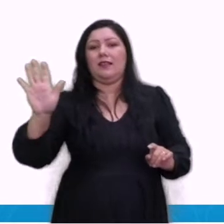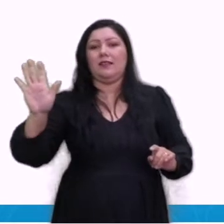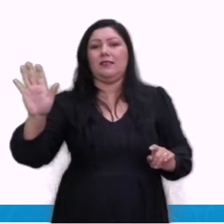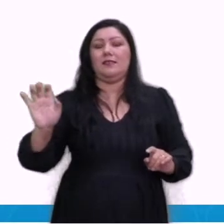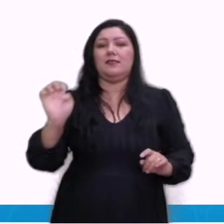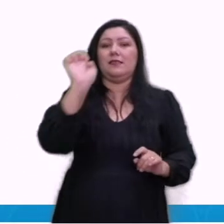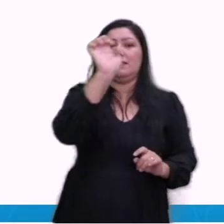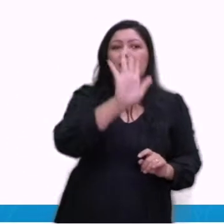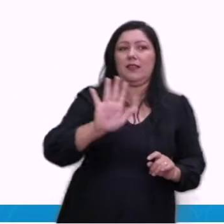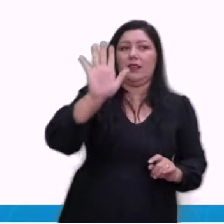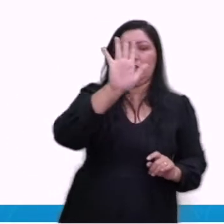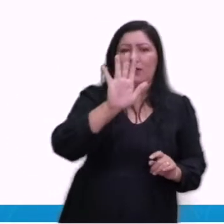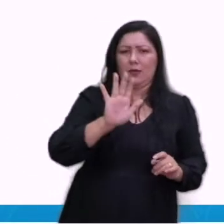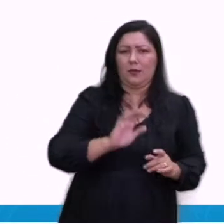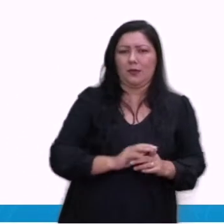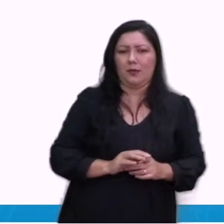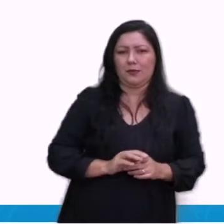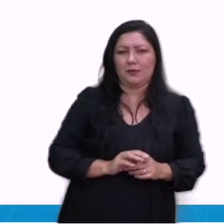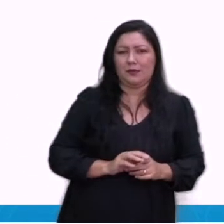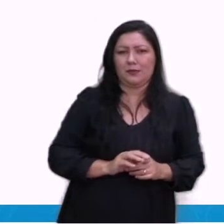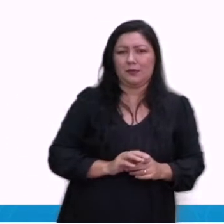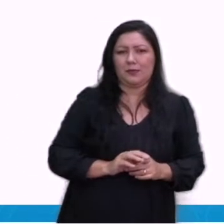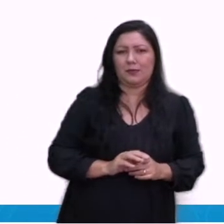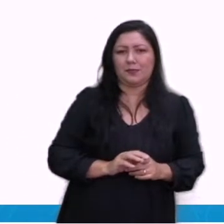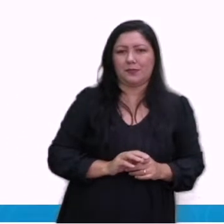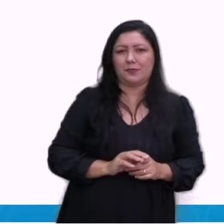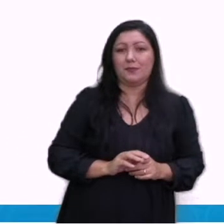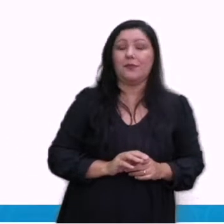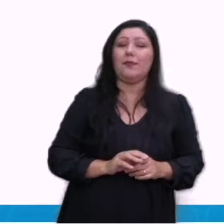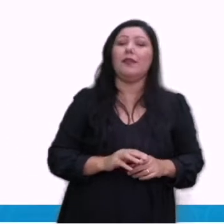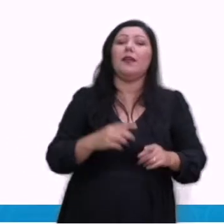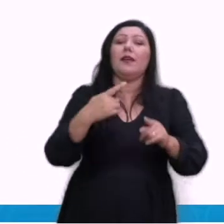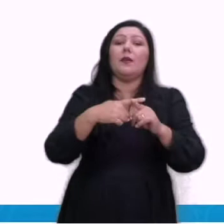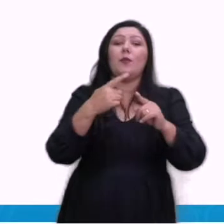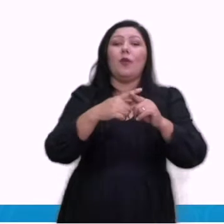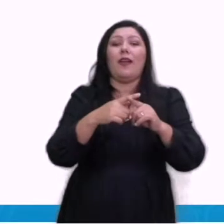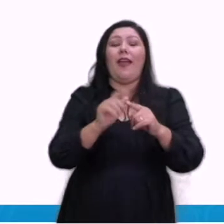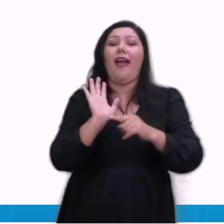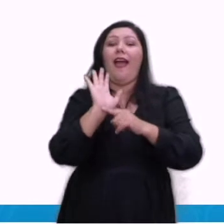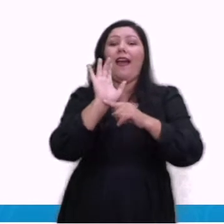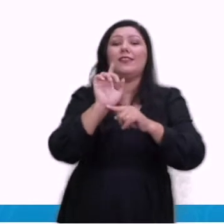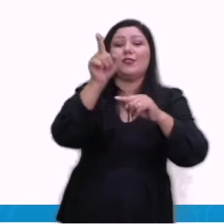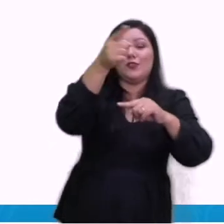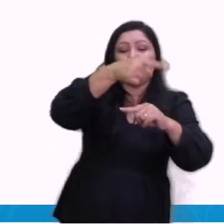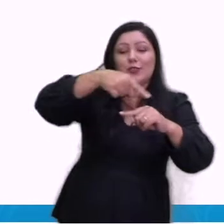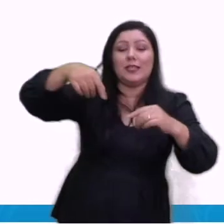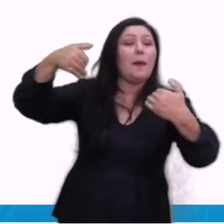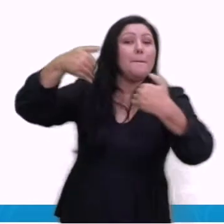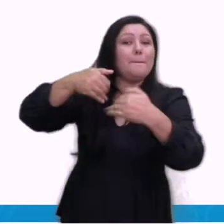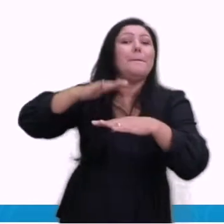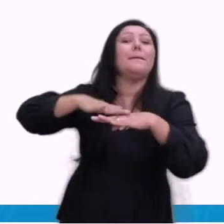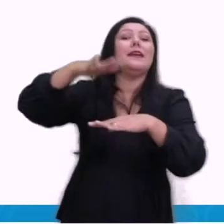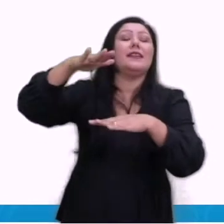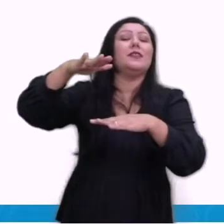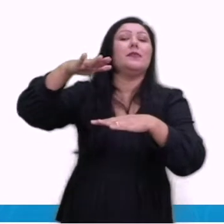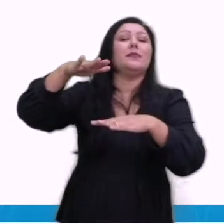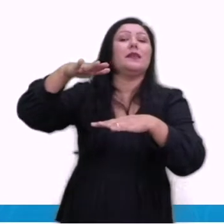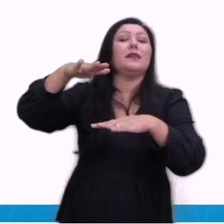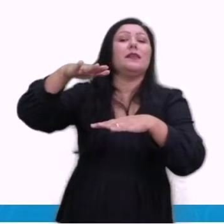embarcações não tenham que dar a volta cá embaixo na África. E isso